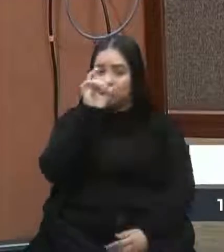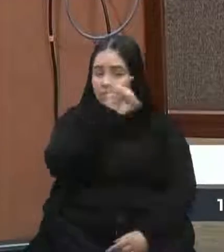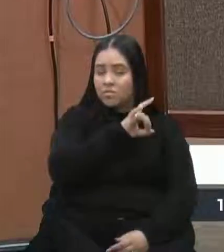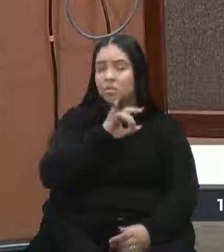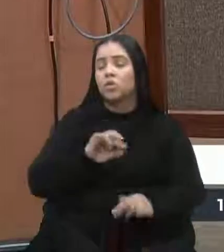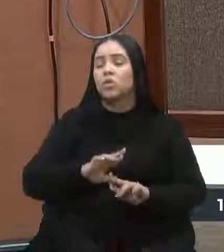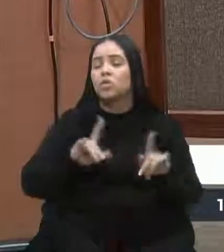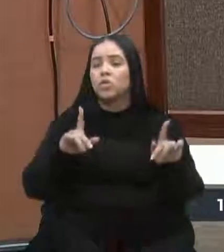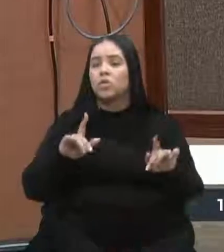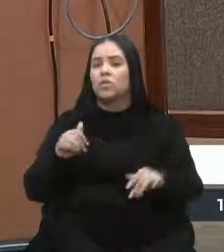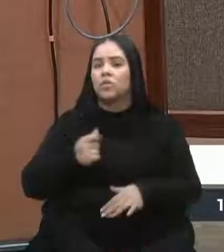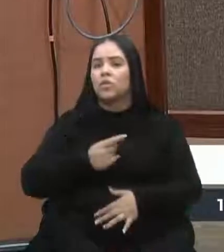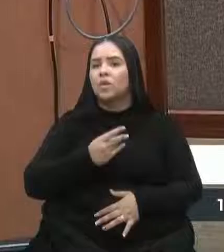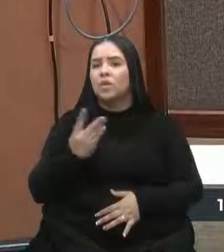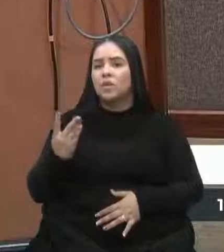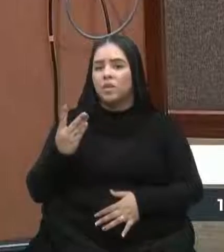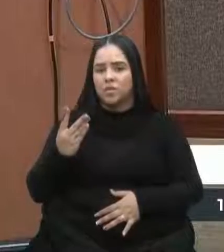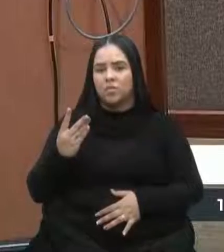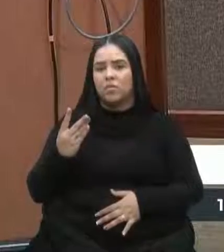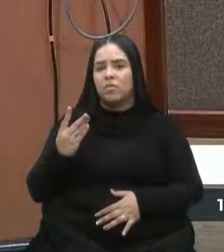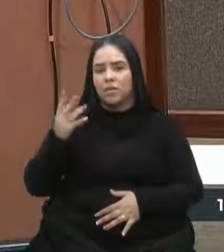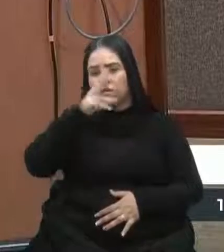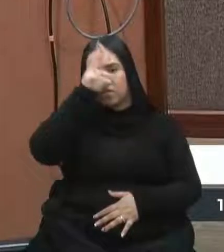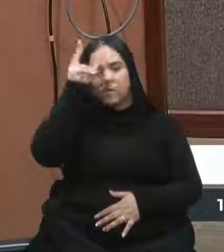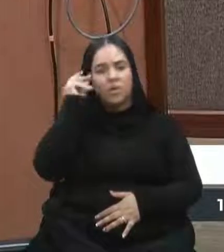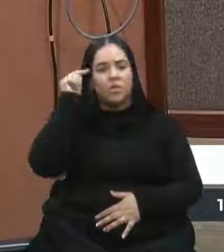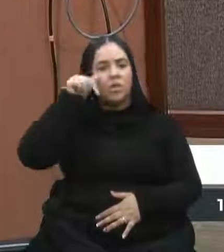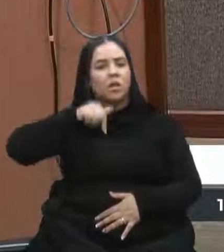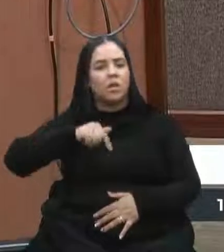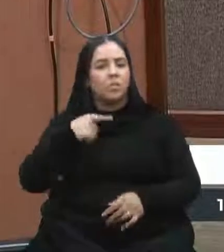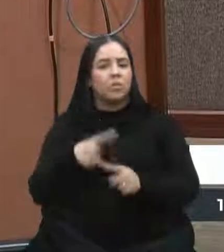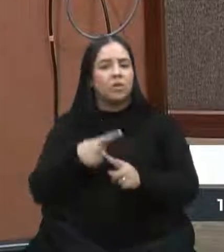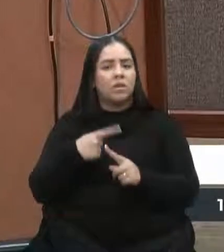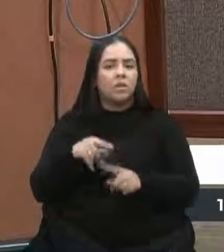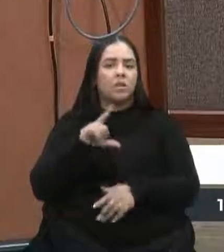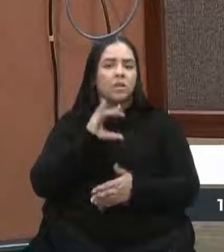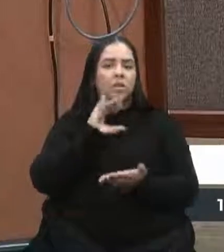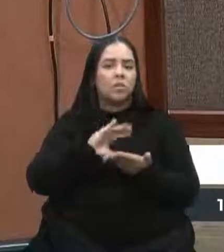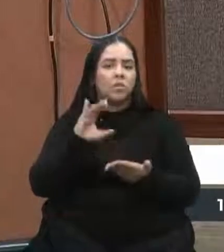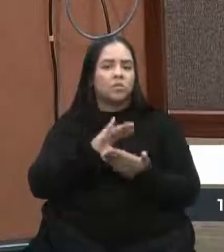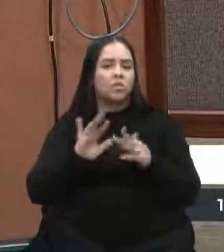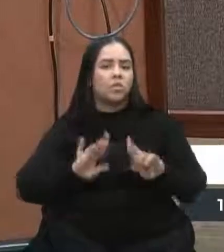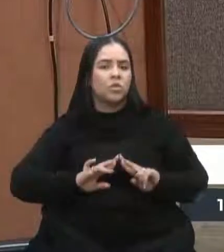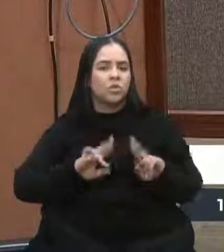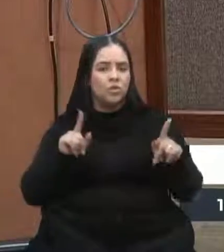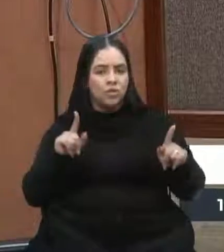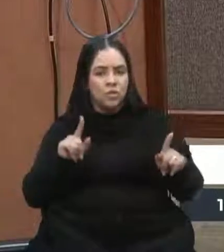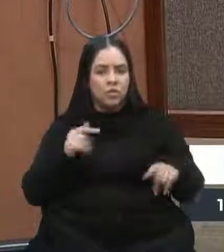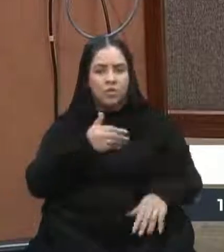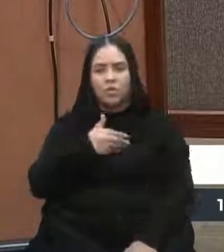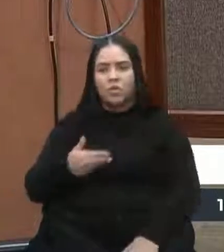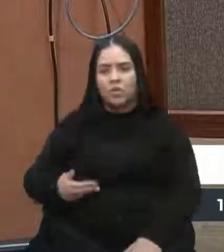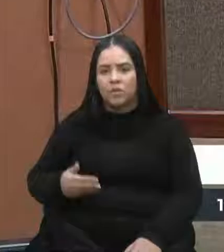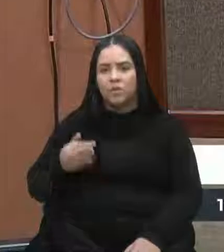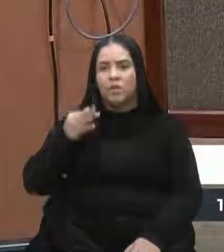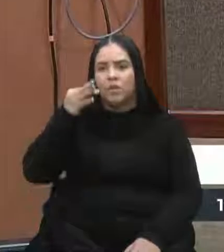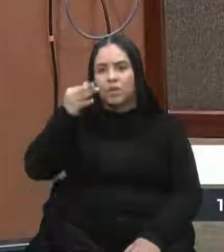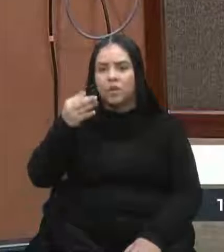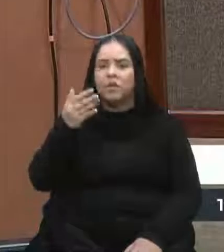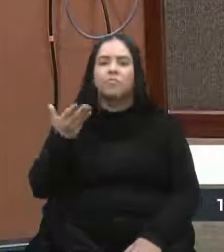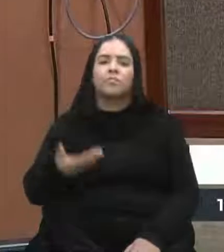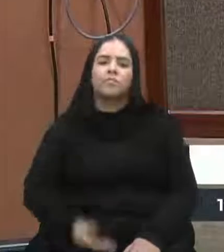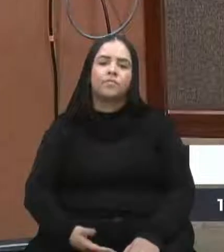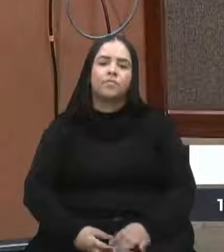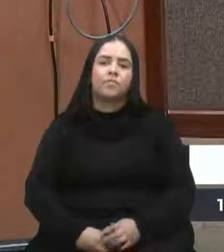diferente de vários prefeitos que já passaram por aqui, quando os recursos vinham de outra forma do governo federal, ou vinham, pelo menos, do governo